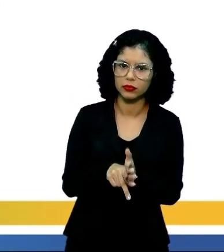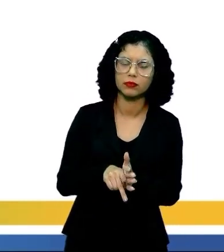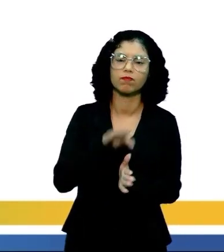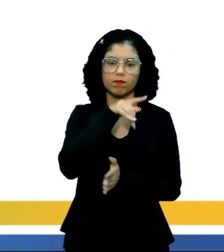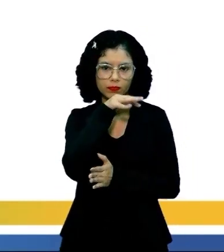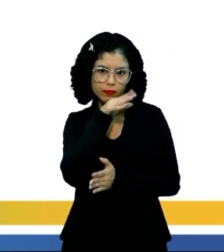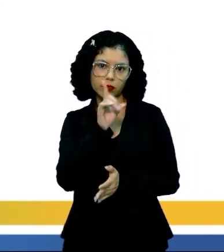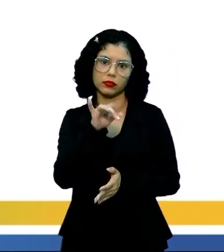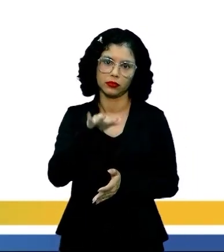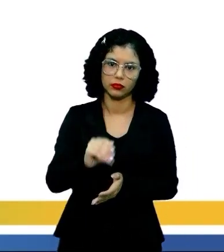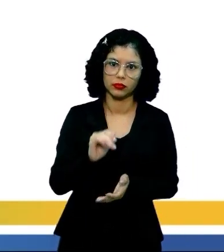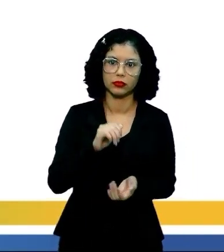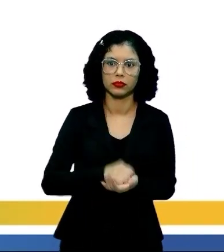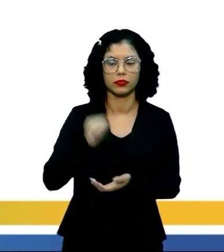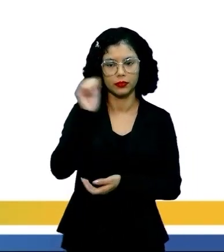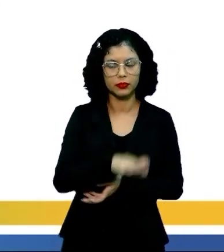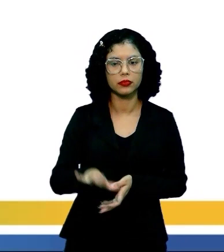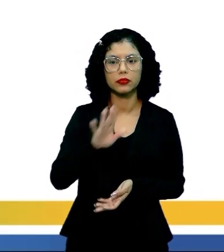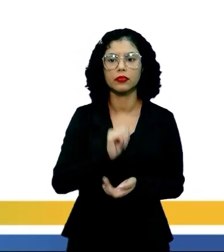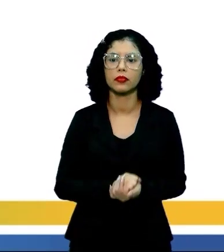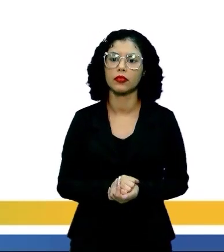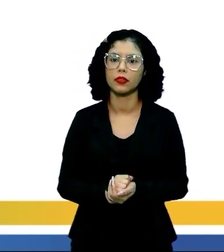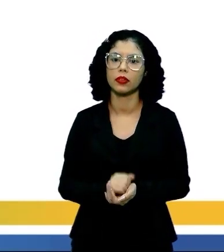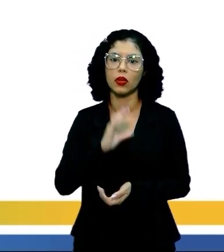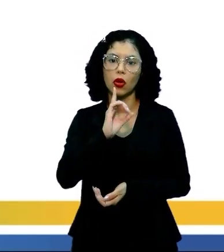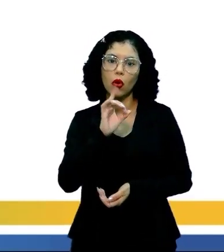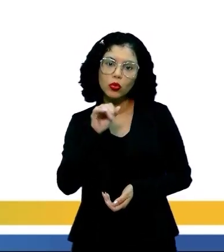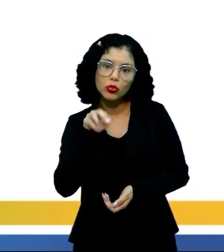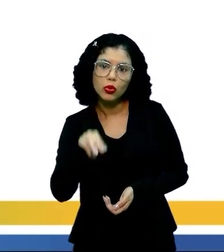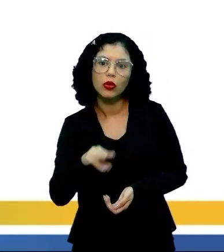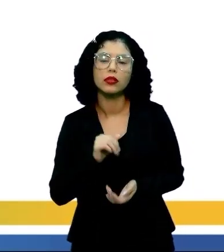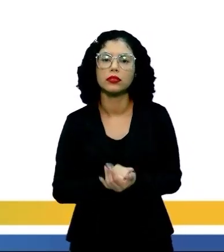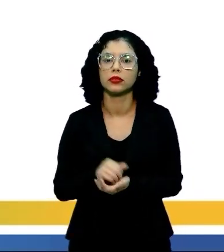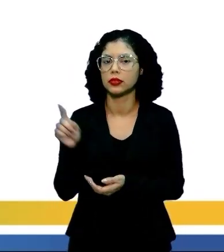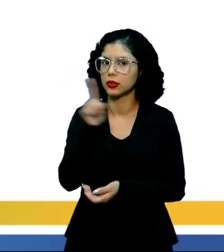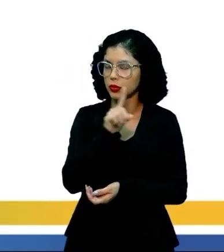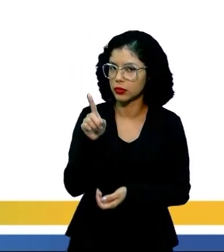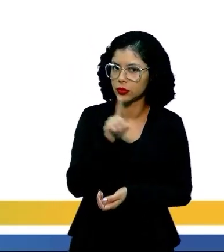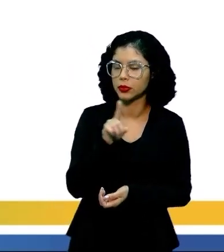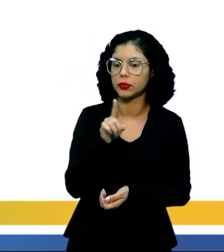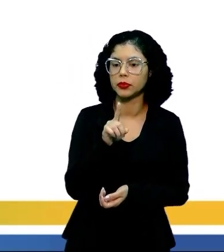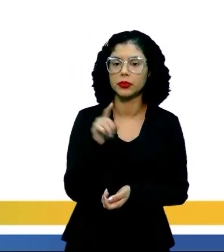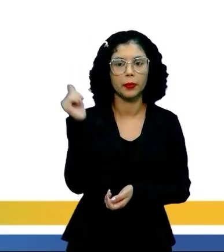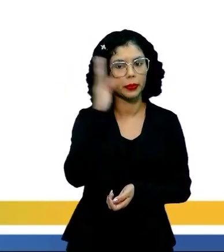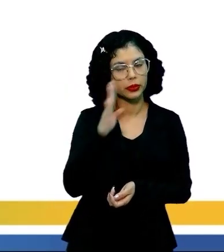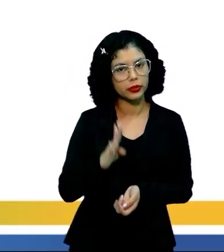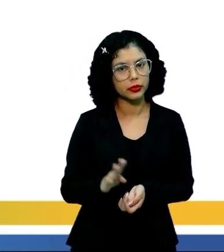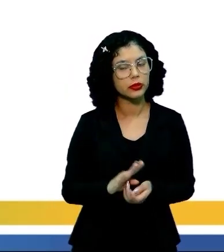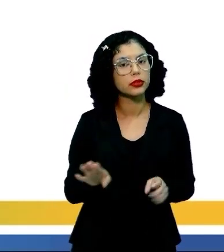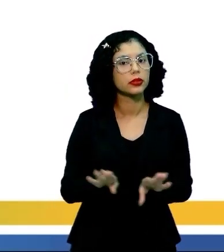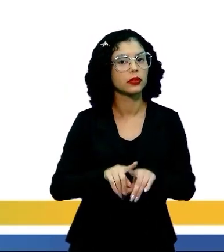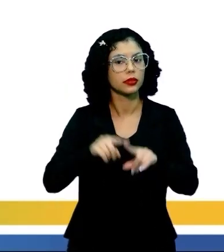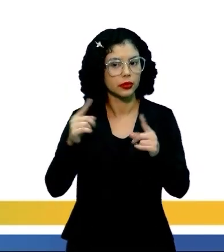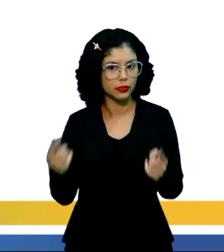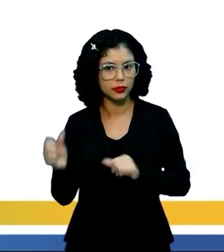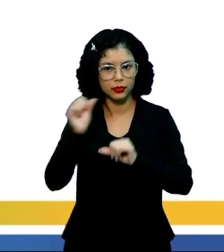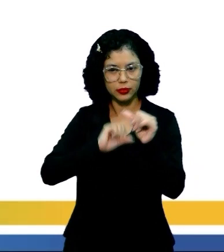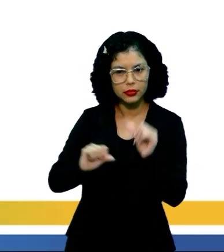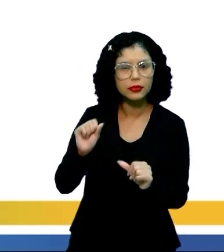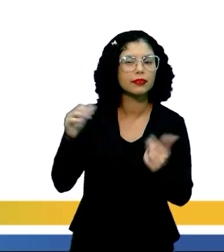trágica, de um Don Quixote nacional. Don Quixote não é uma obra brasileira, mas aí é um